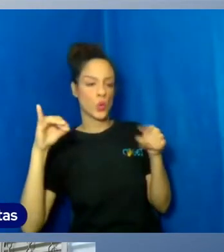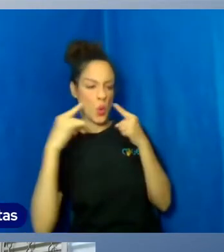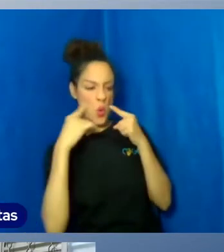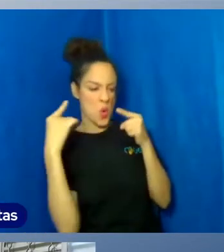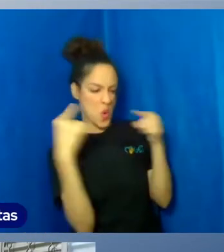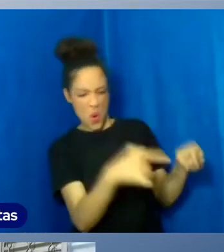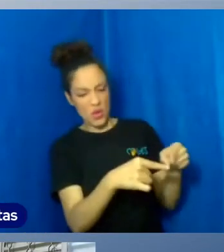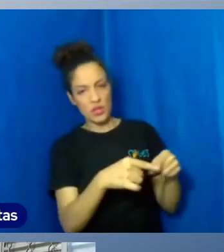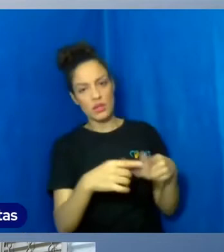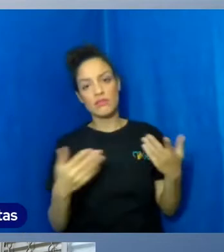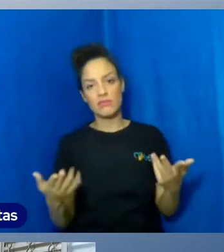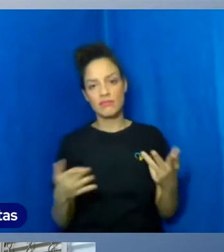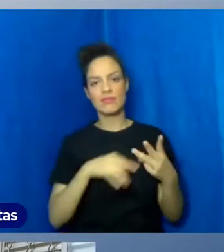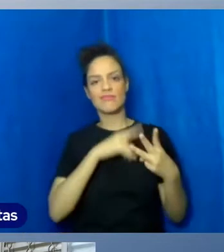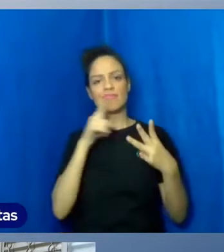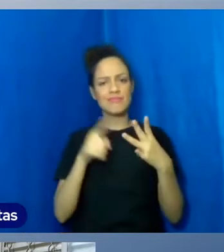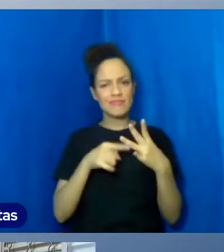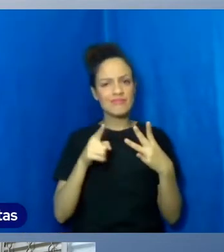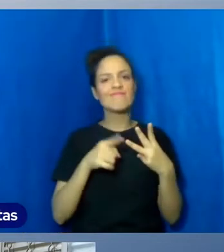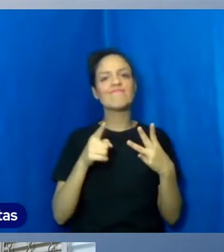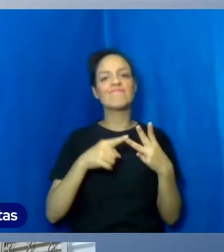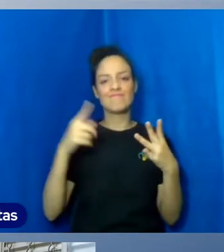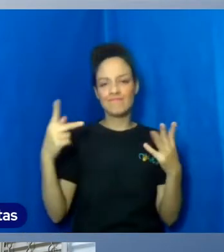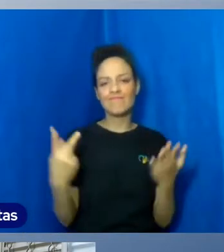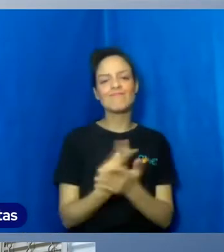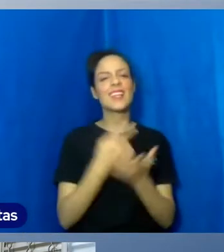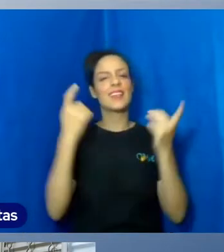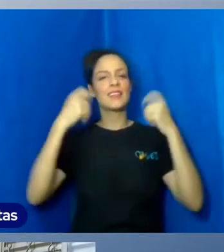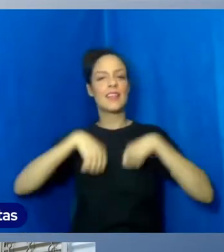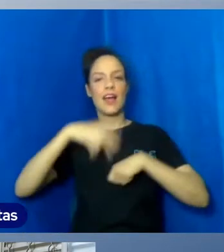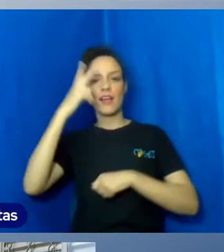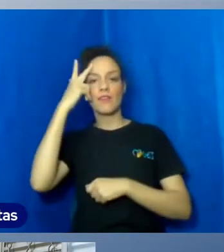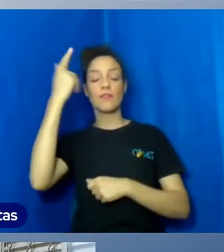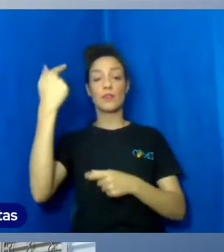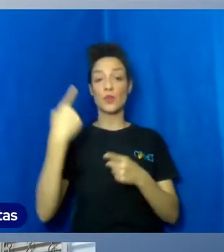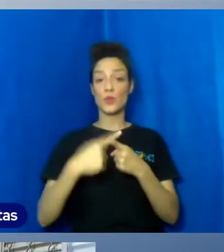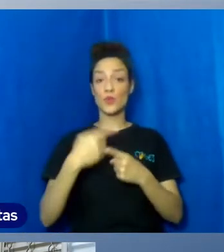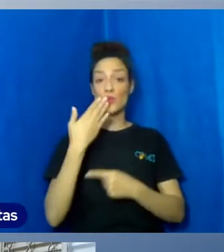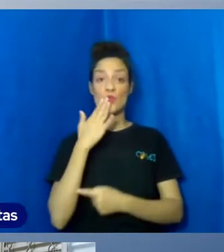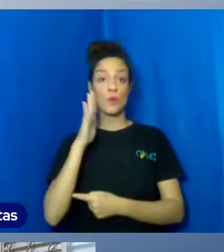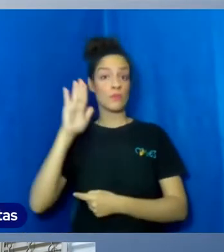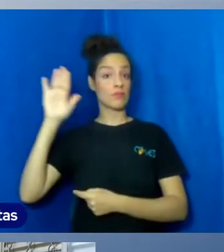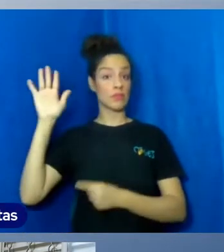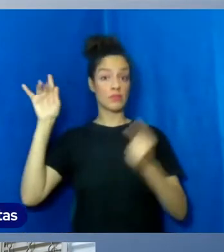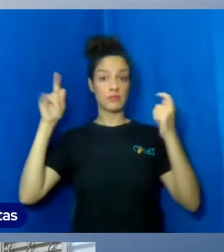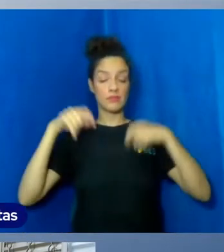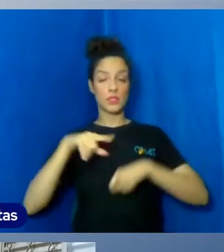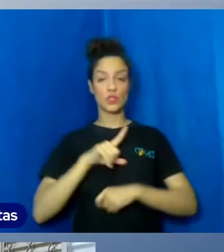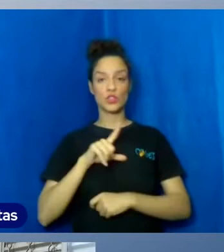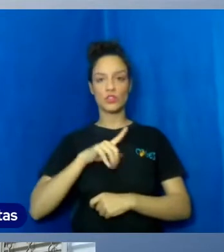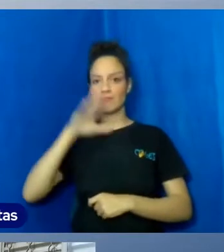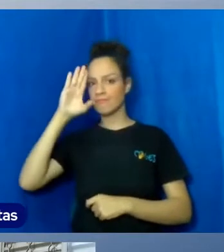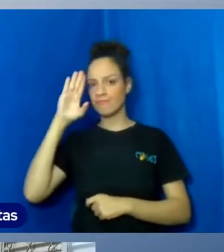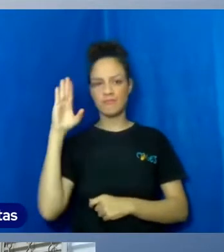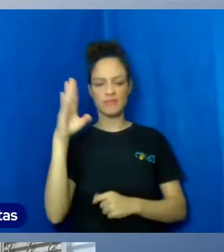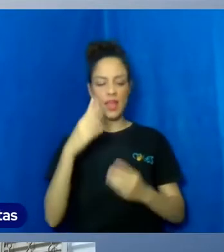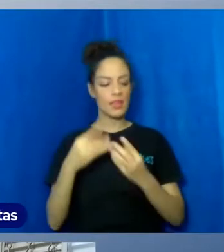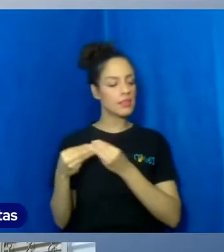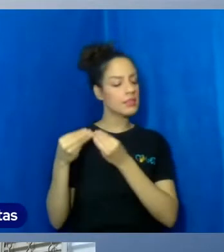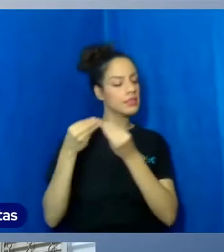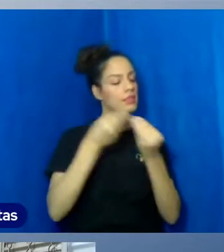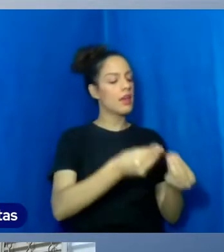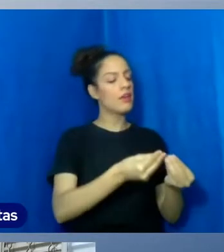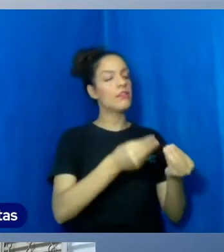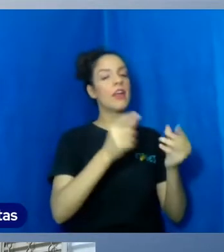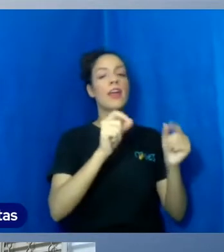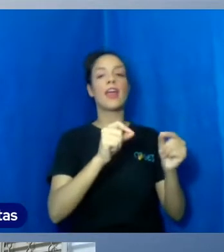estavam calçados da ideia de que a promessa seria o grande instrumento que daria aos homens a condição de